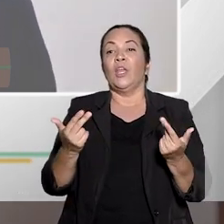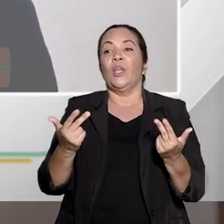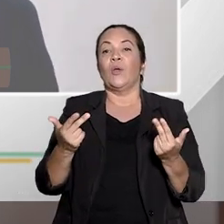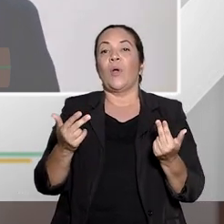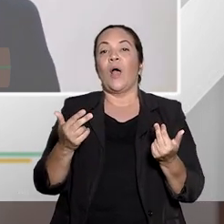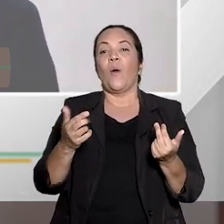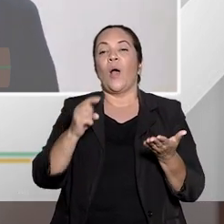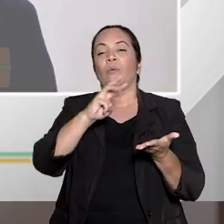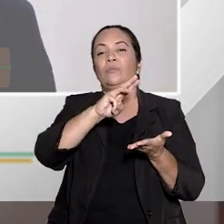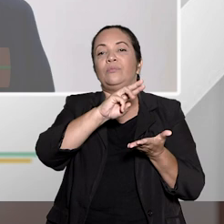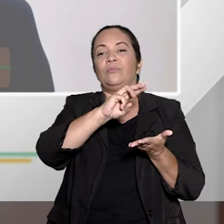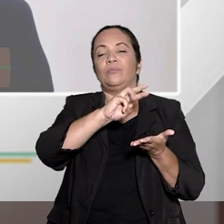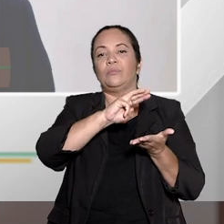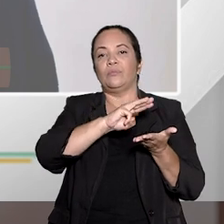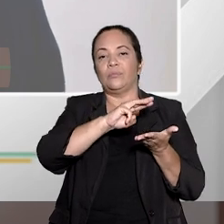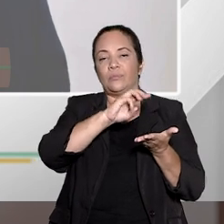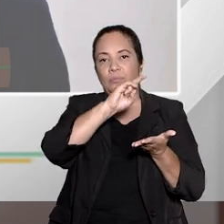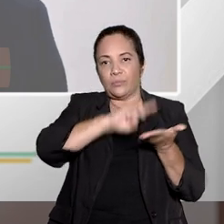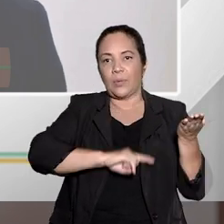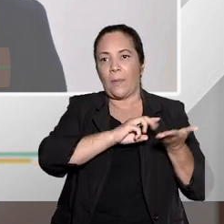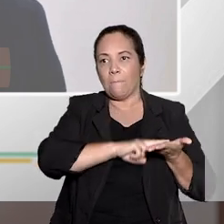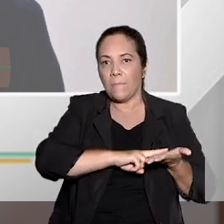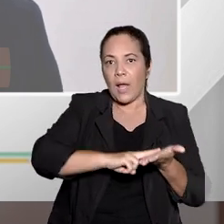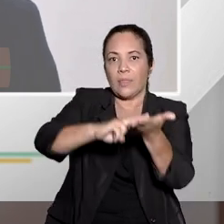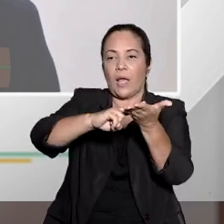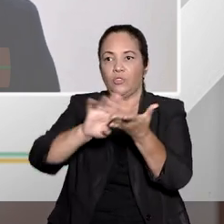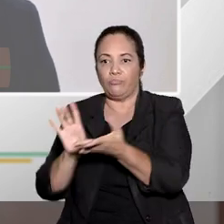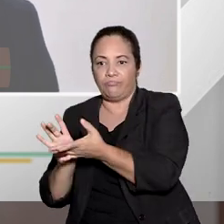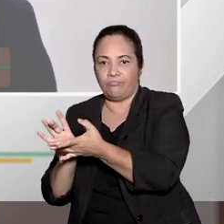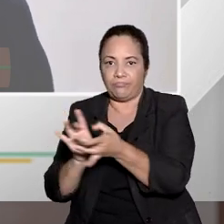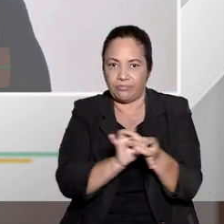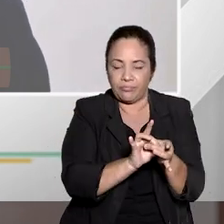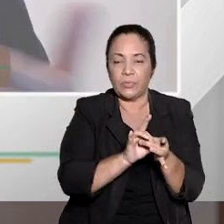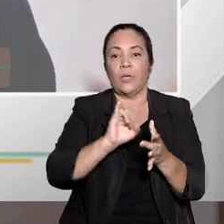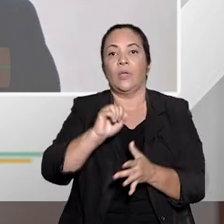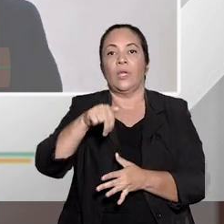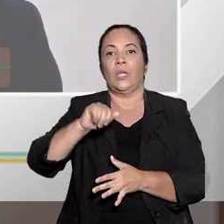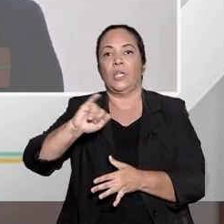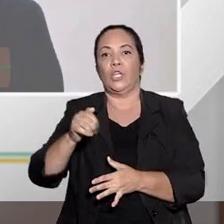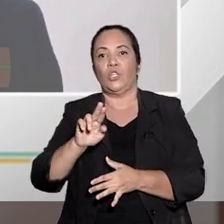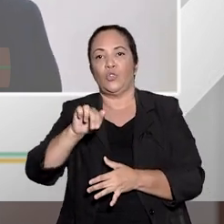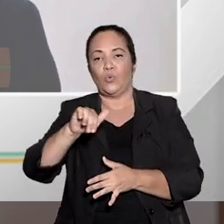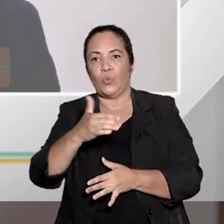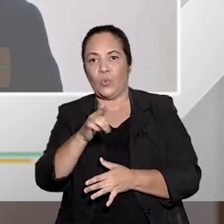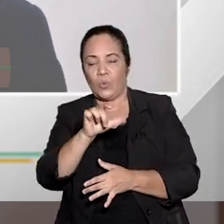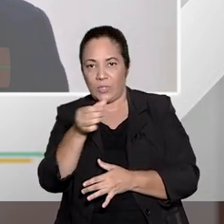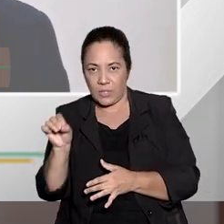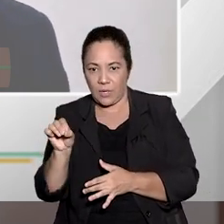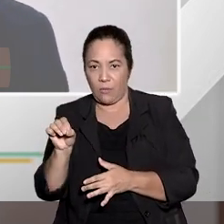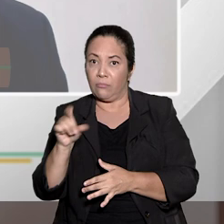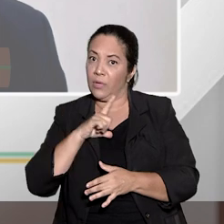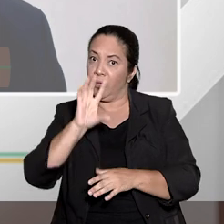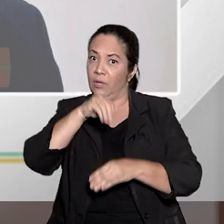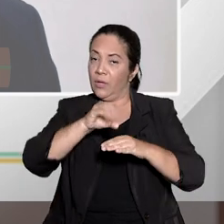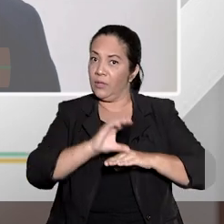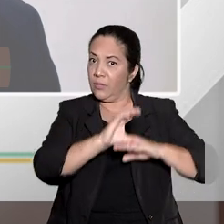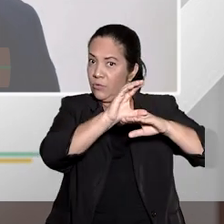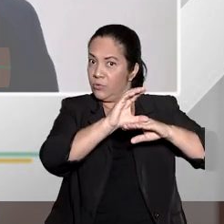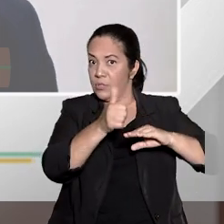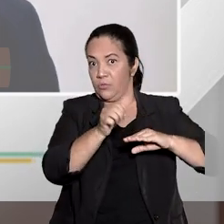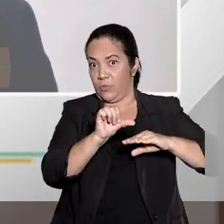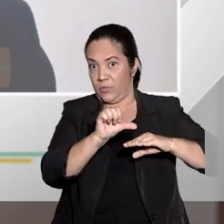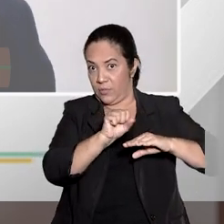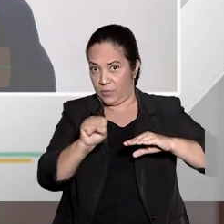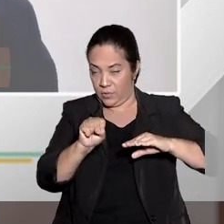de injunção coletivo. E é até interessante, por que é do mandado de injunção coletivo? O mandado de segurança coletivo está previsto na Constituição desde